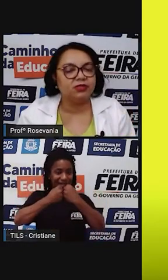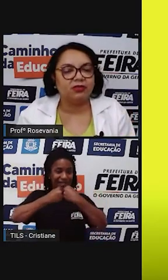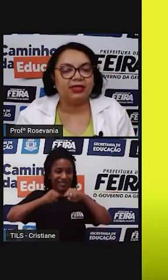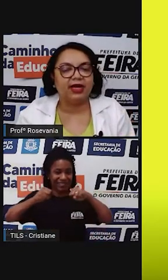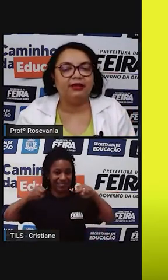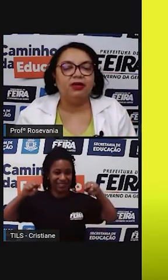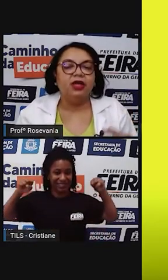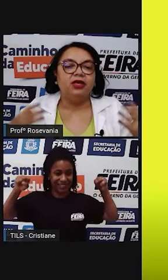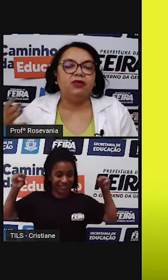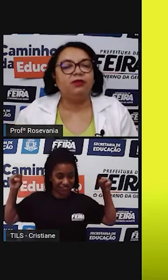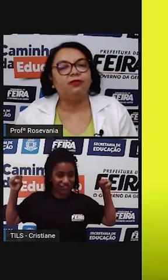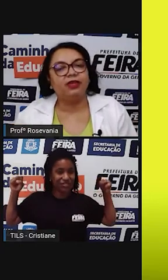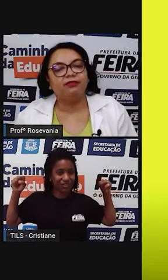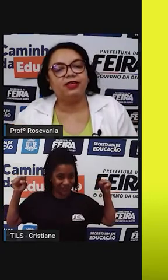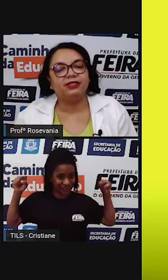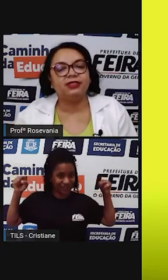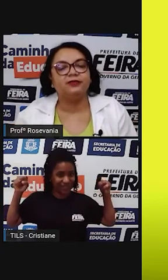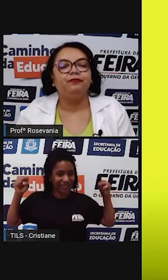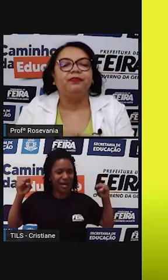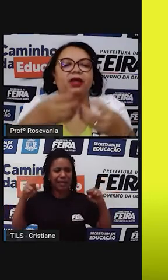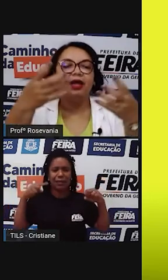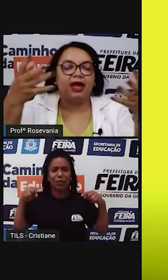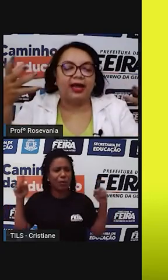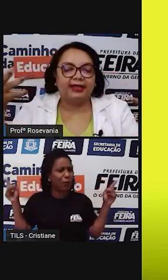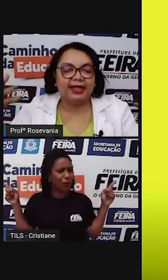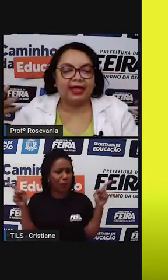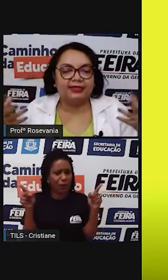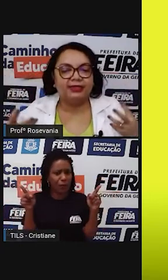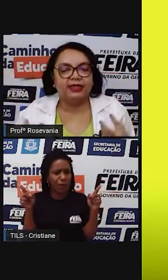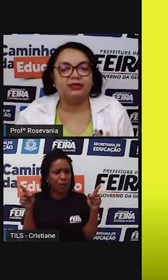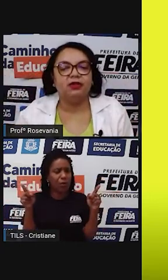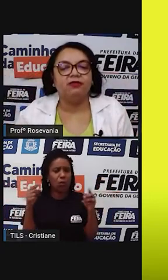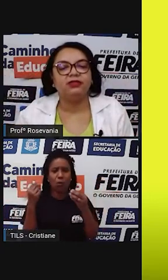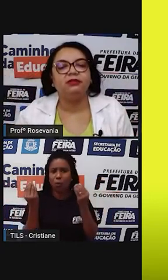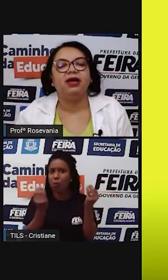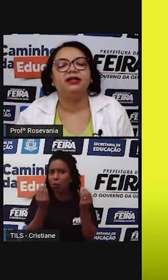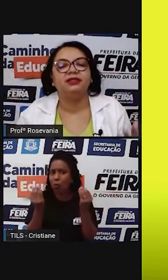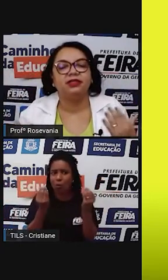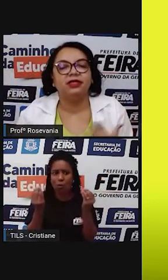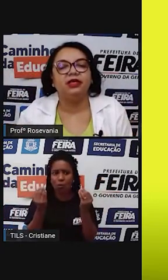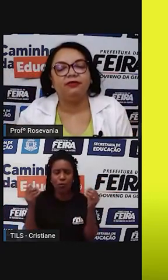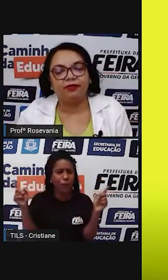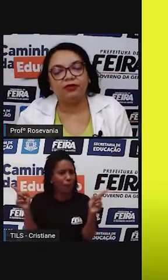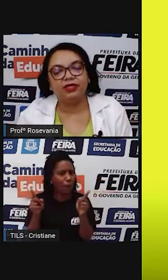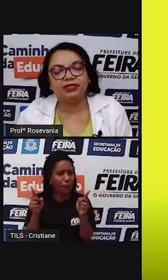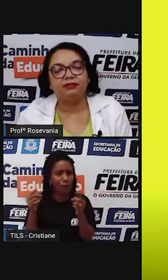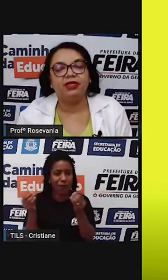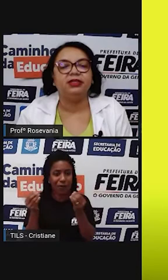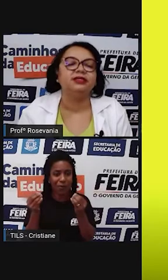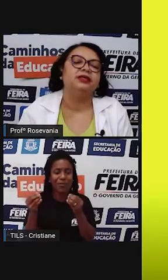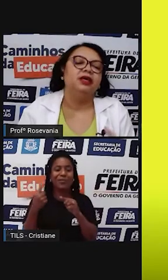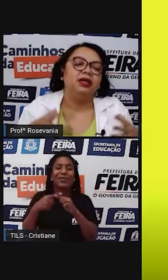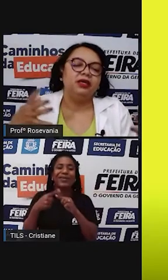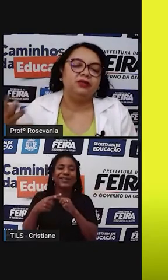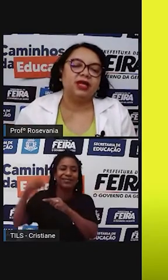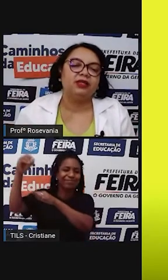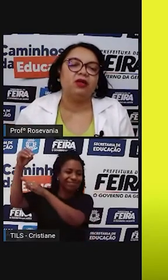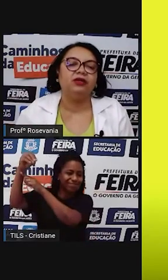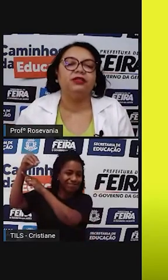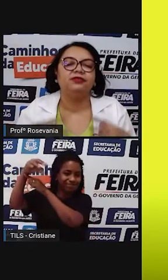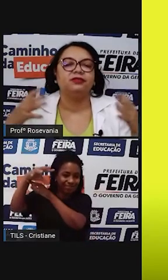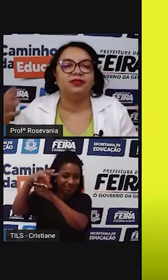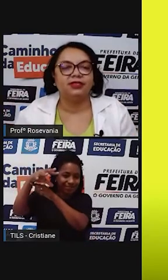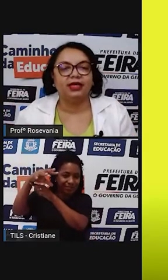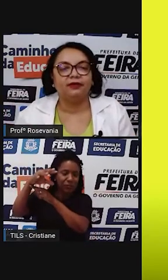quilômetros quadrados. E o que foi que fez isso? A análise das novas imagens que foram recebidas e os